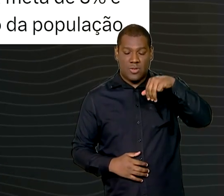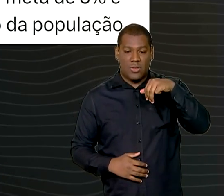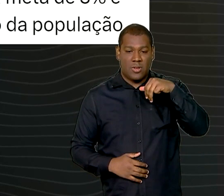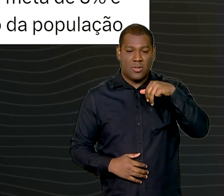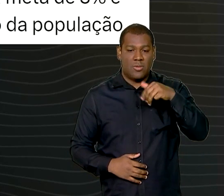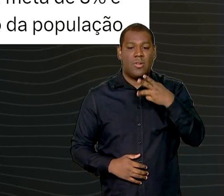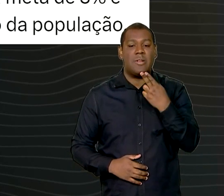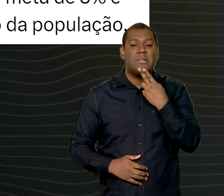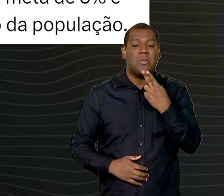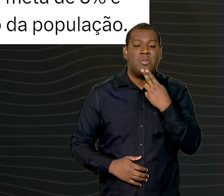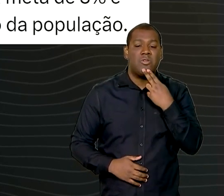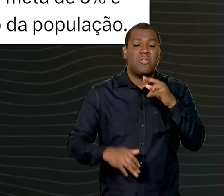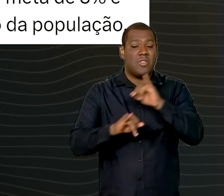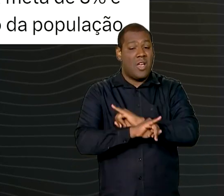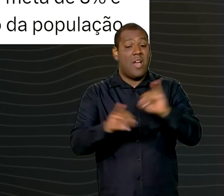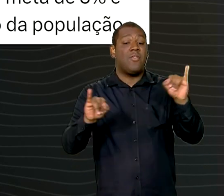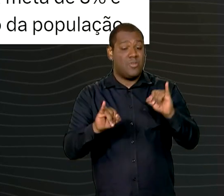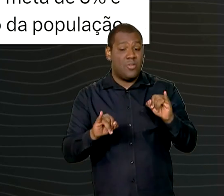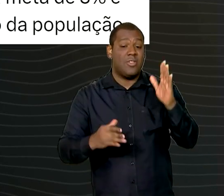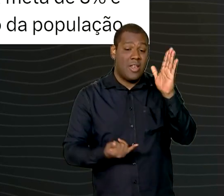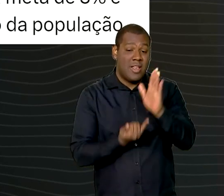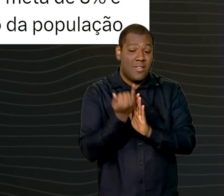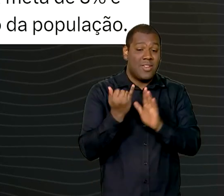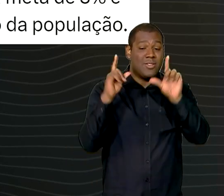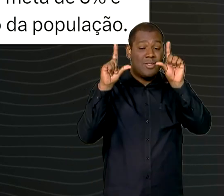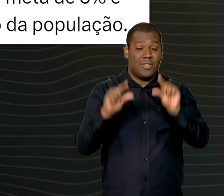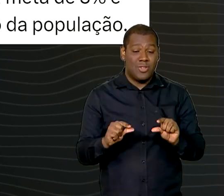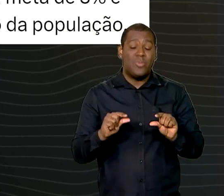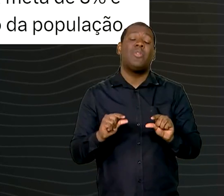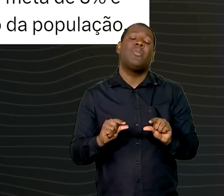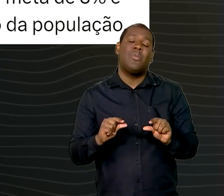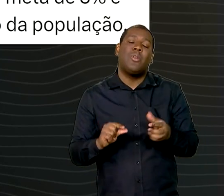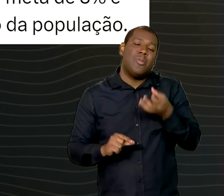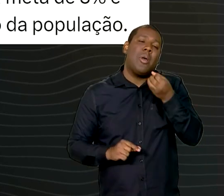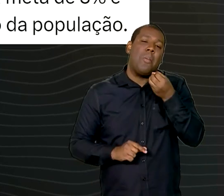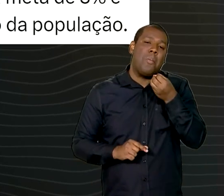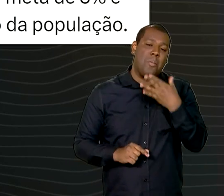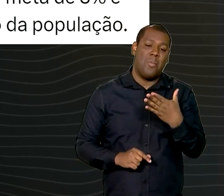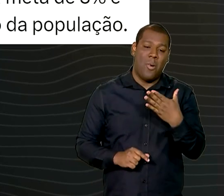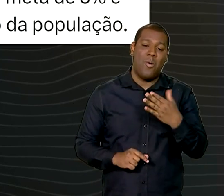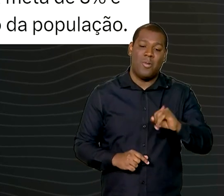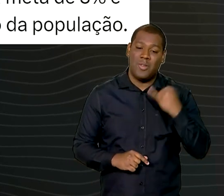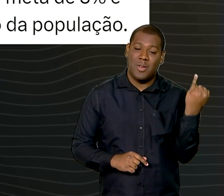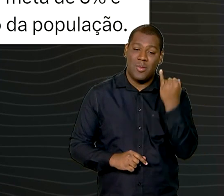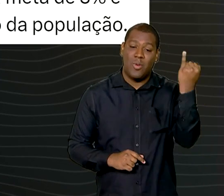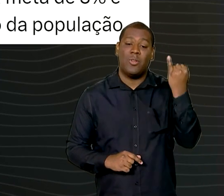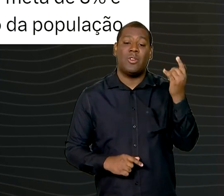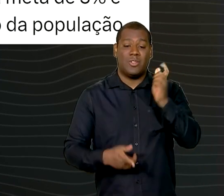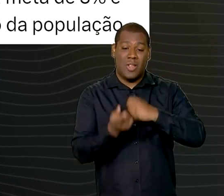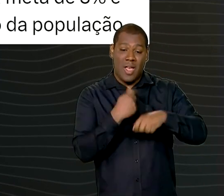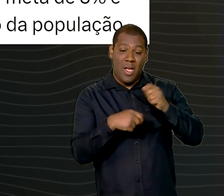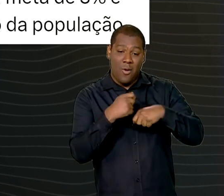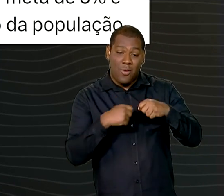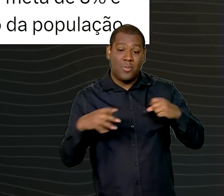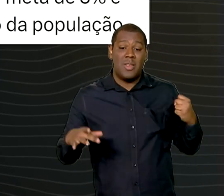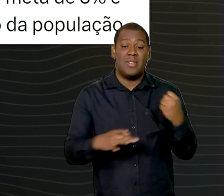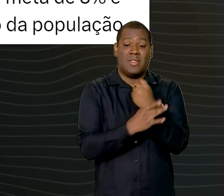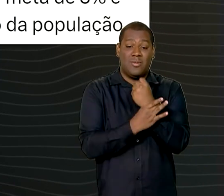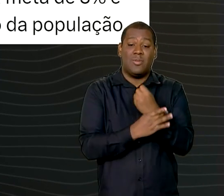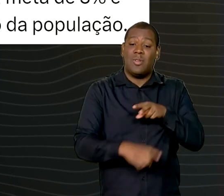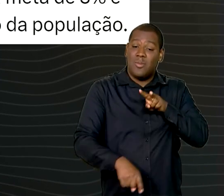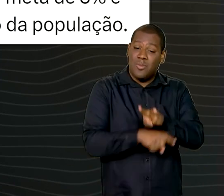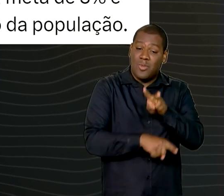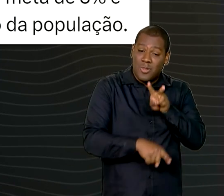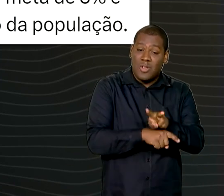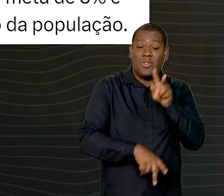e disse que manter a inflação perto da meta de 3% é essencial para estabilizar a economia e proteger o